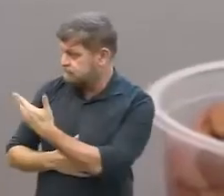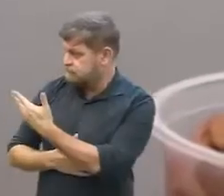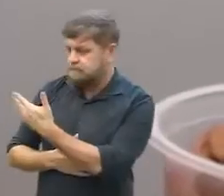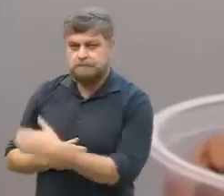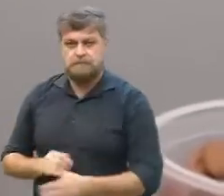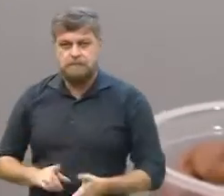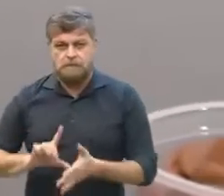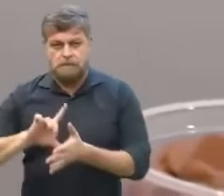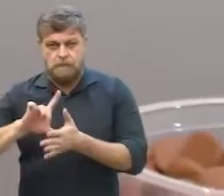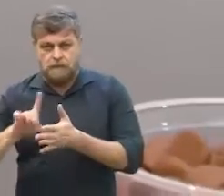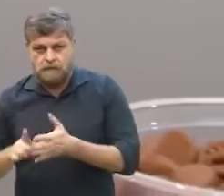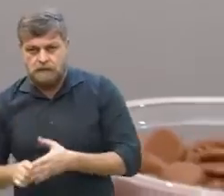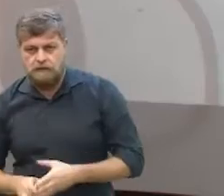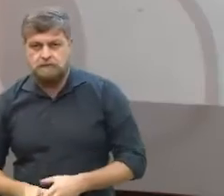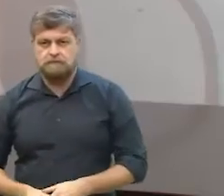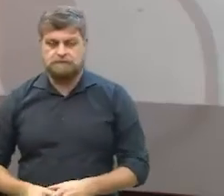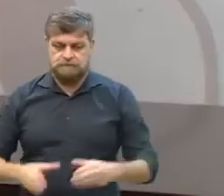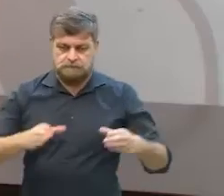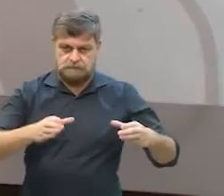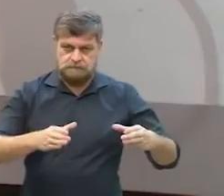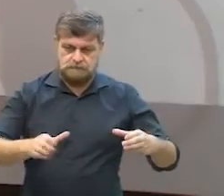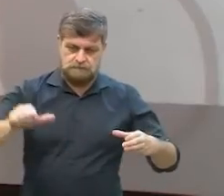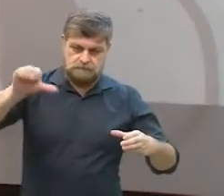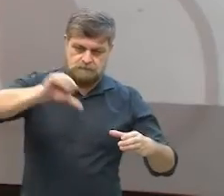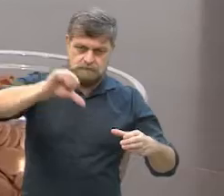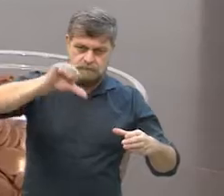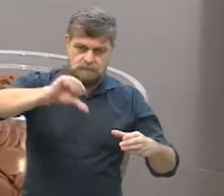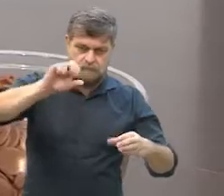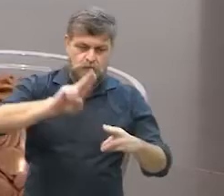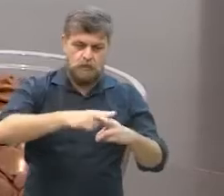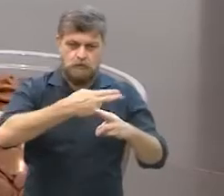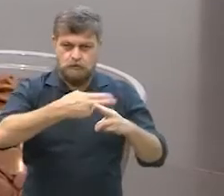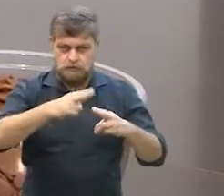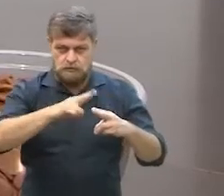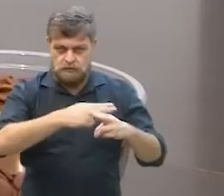e volte o chocolate na vasilha para sair o excesso